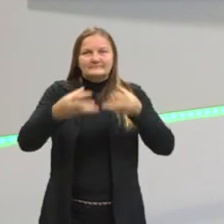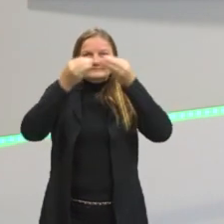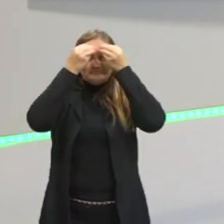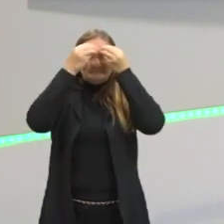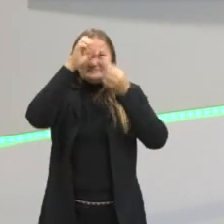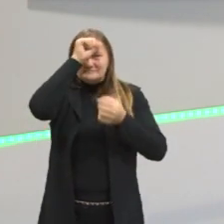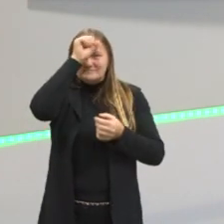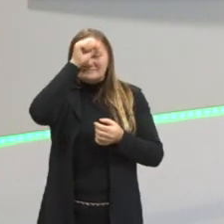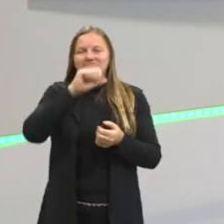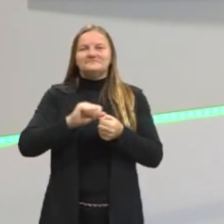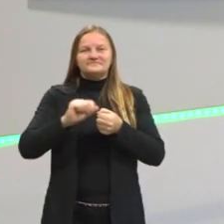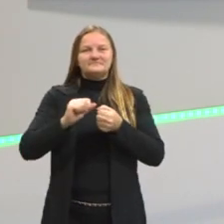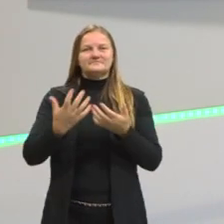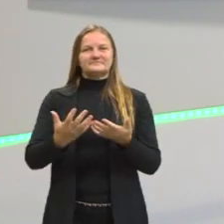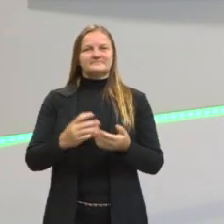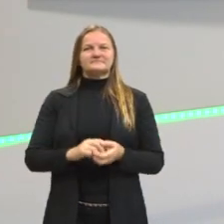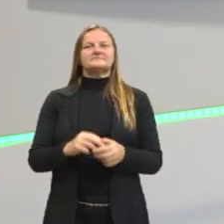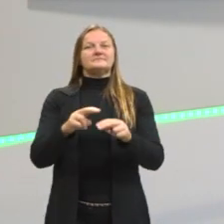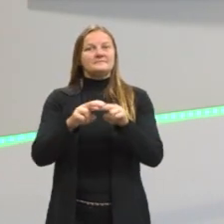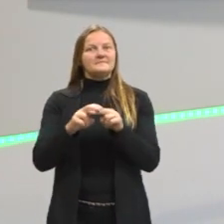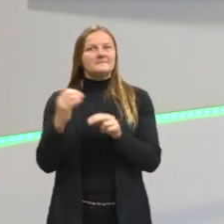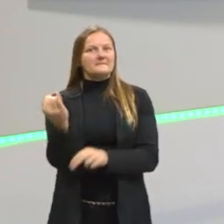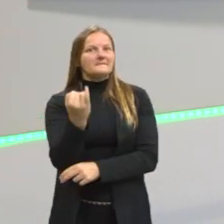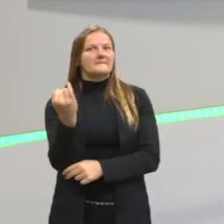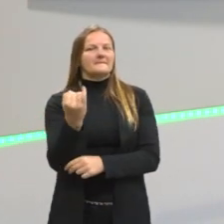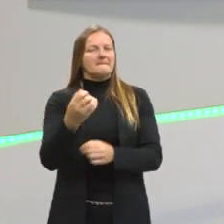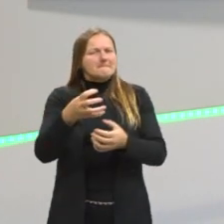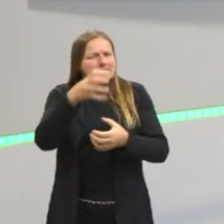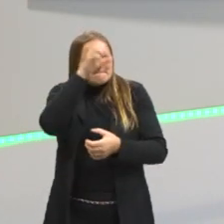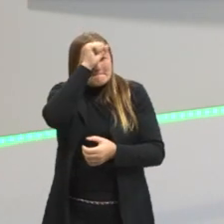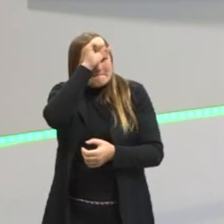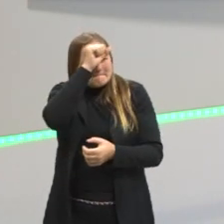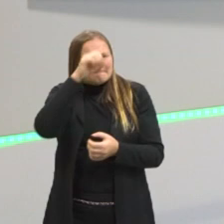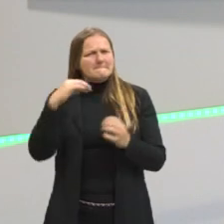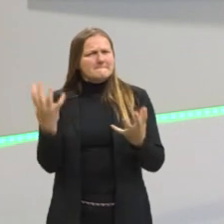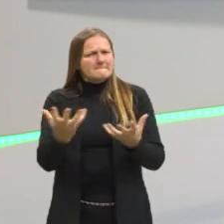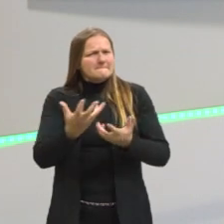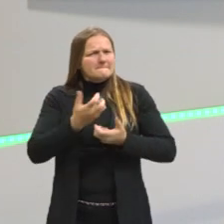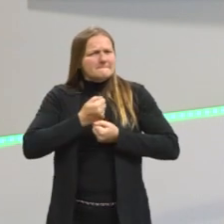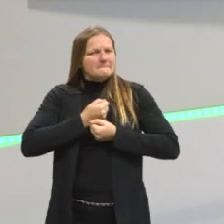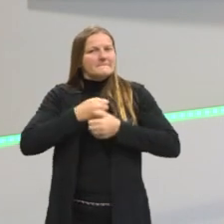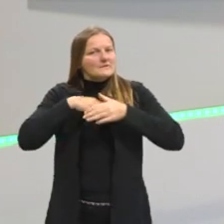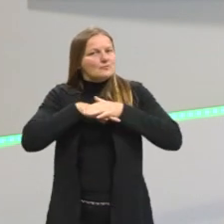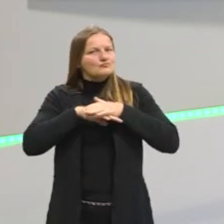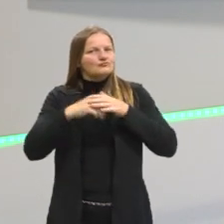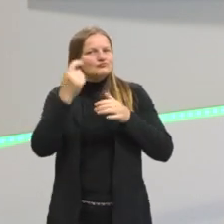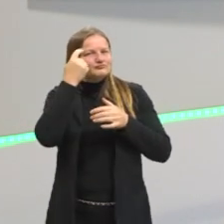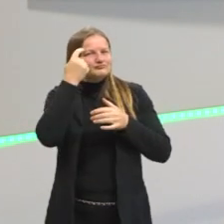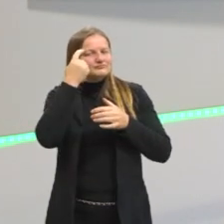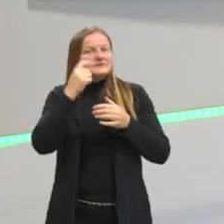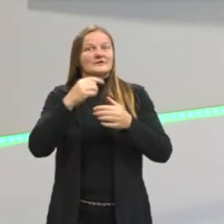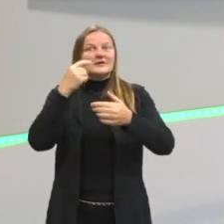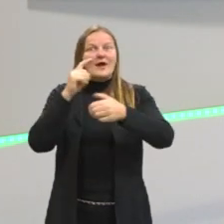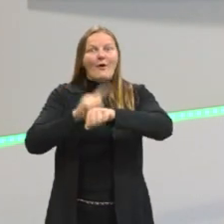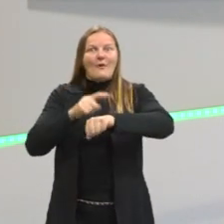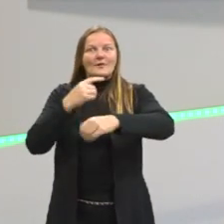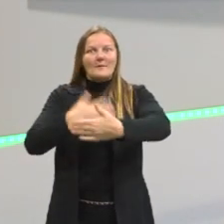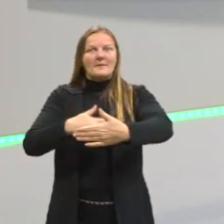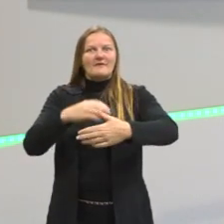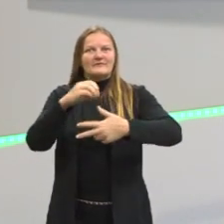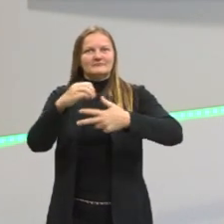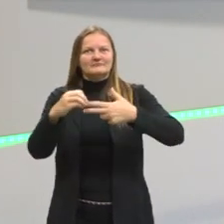fazer. Então, a gente vai trabalhar bem bonitinho para deixar tudo fechadinho, direitinho, para vocês estarem